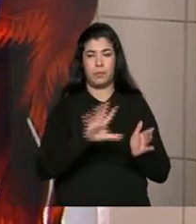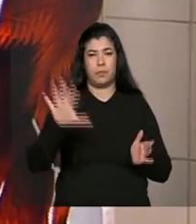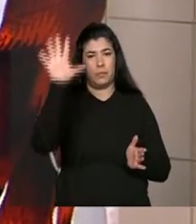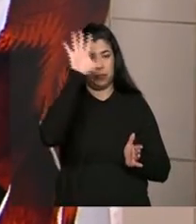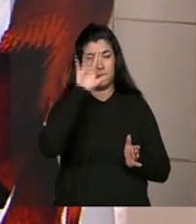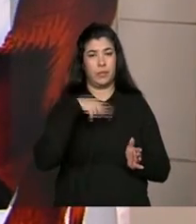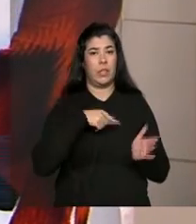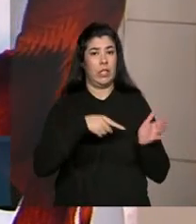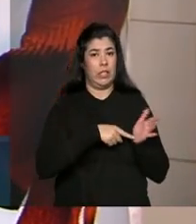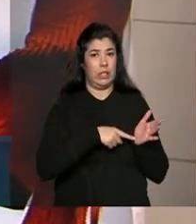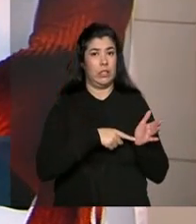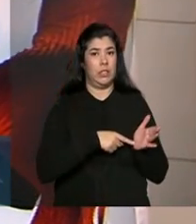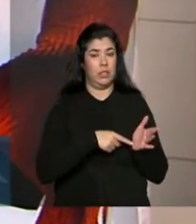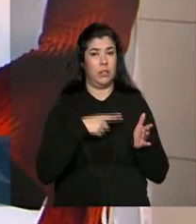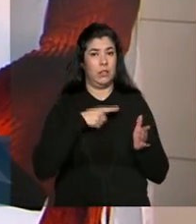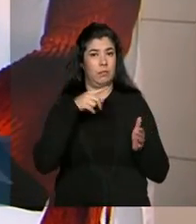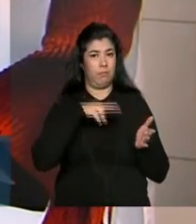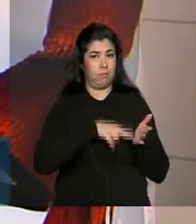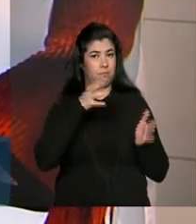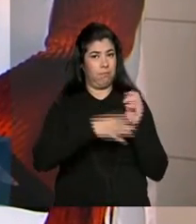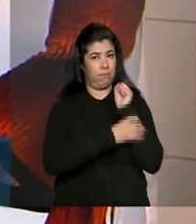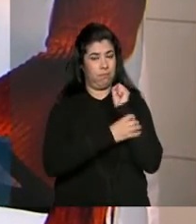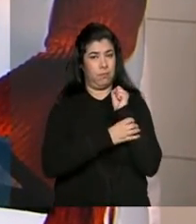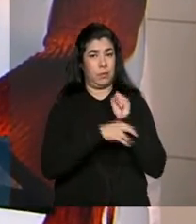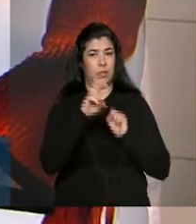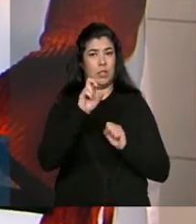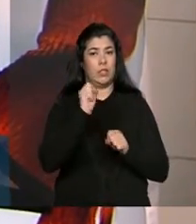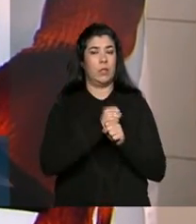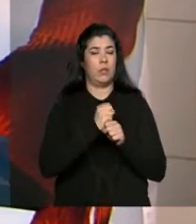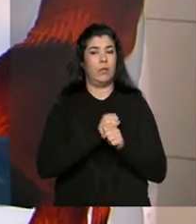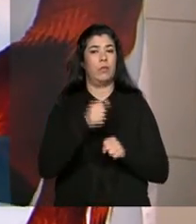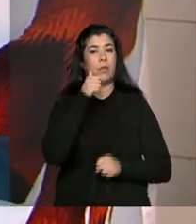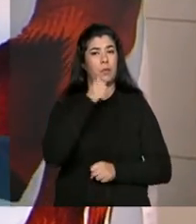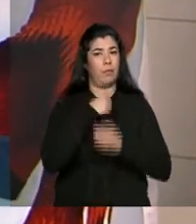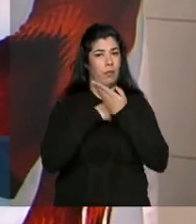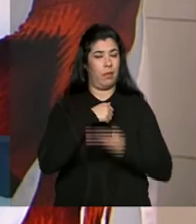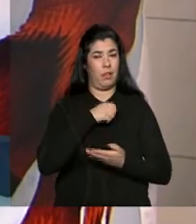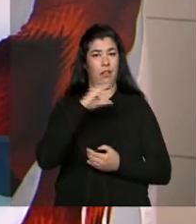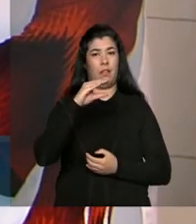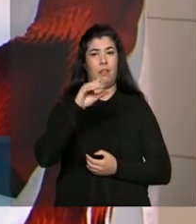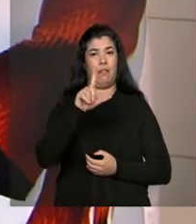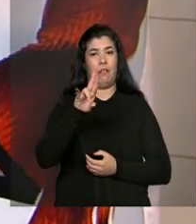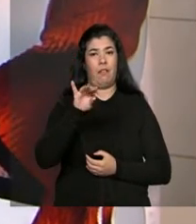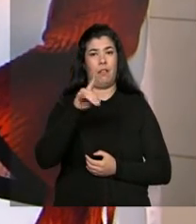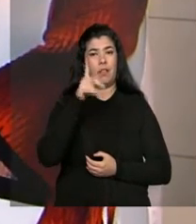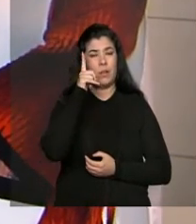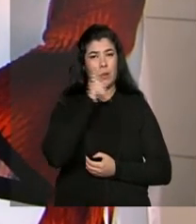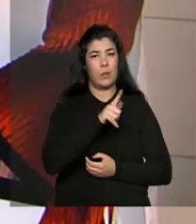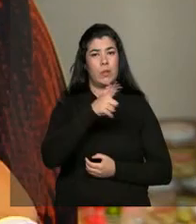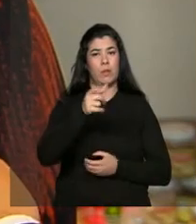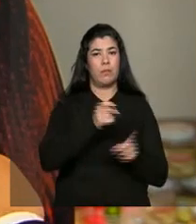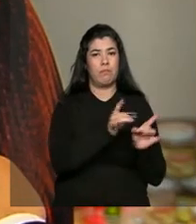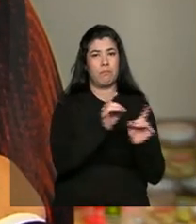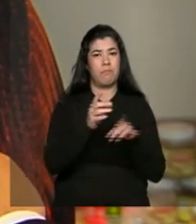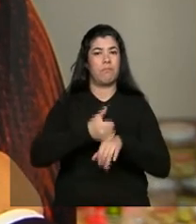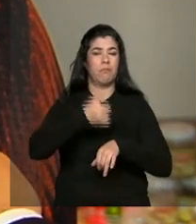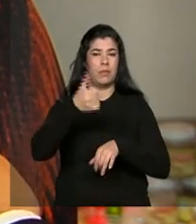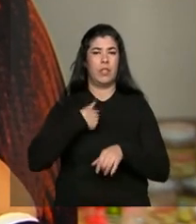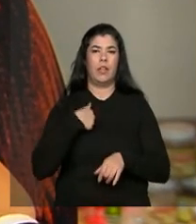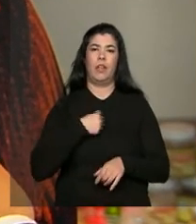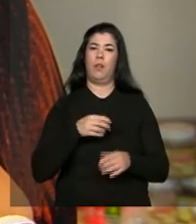Com a certificação que já tem há 5 anos, a Claudete conseguiu conquistar novos mercados. Fica